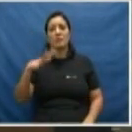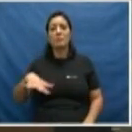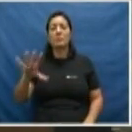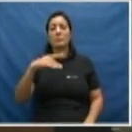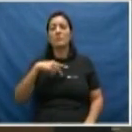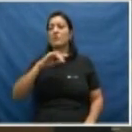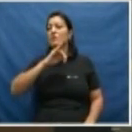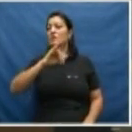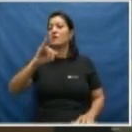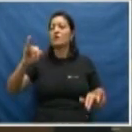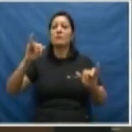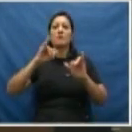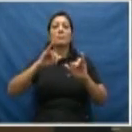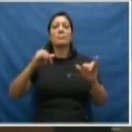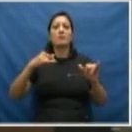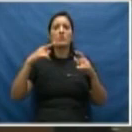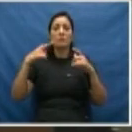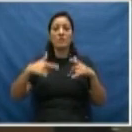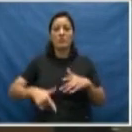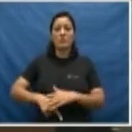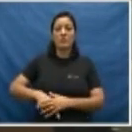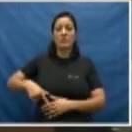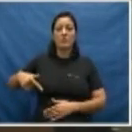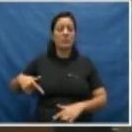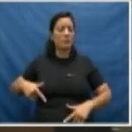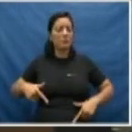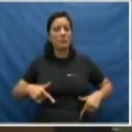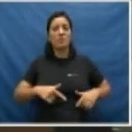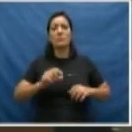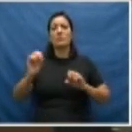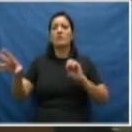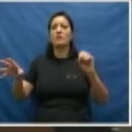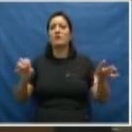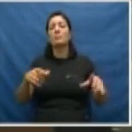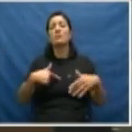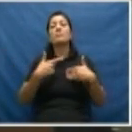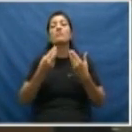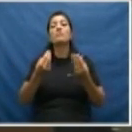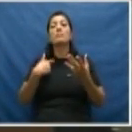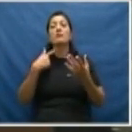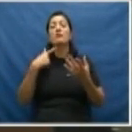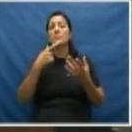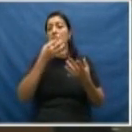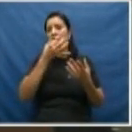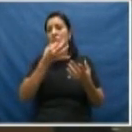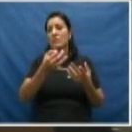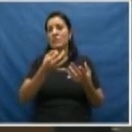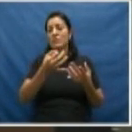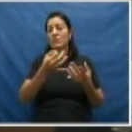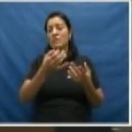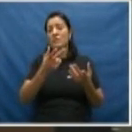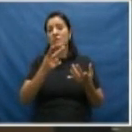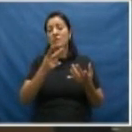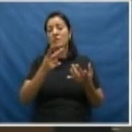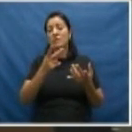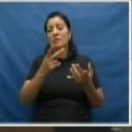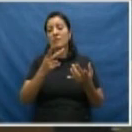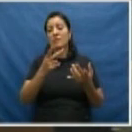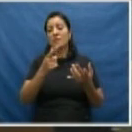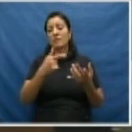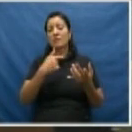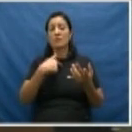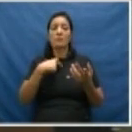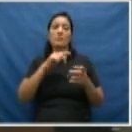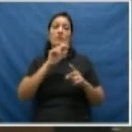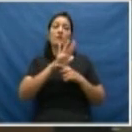aquela campanha com relação ao desarmamento, ganharam, ganharam as opiniões relativas àqueles